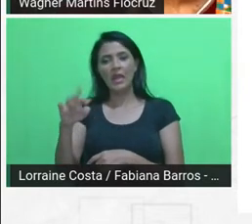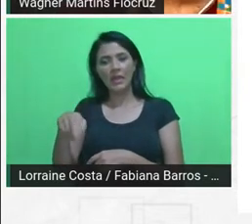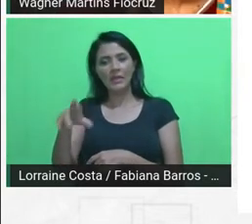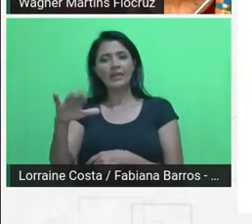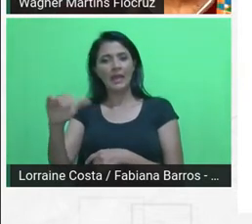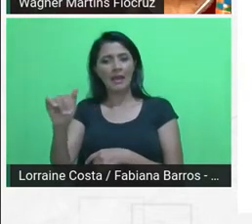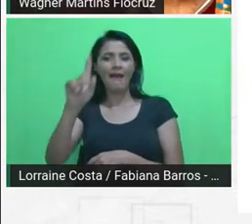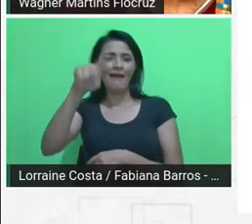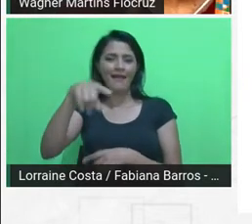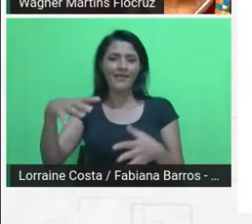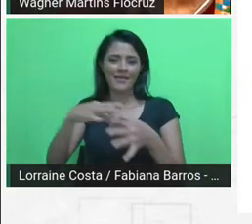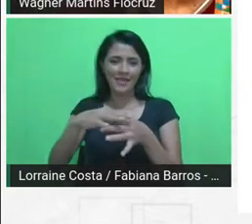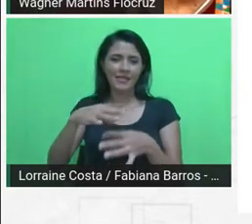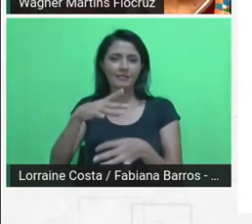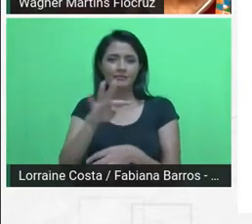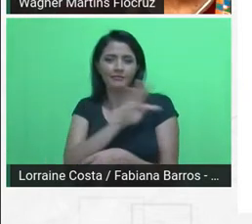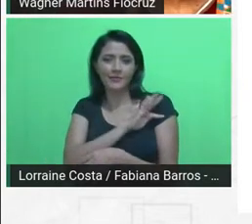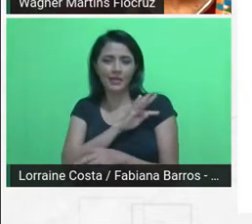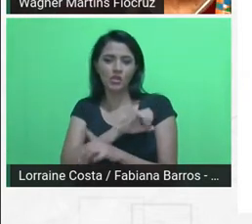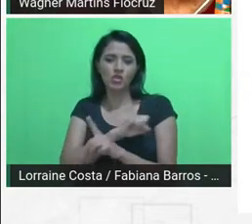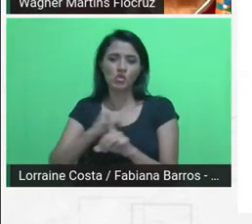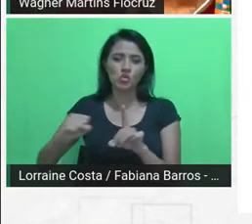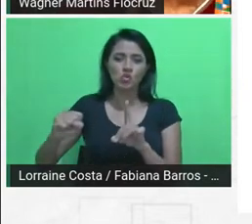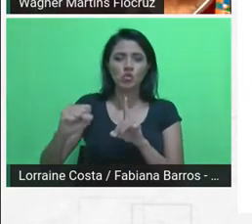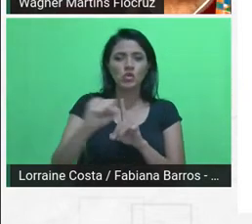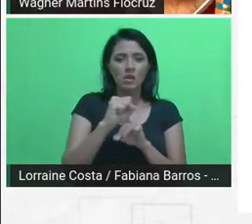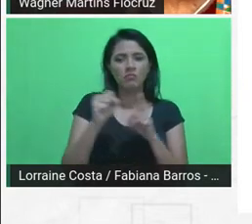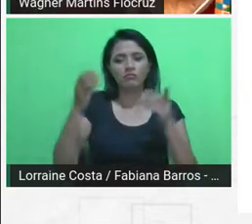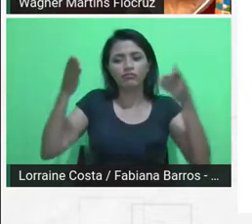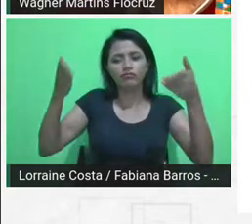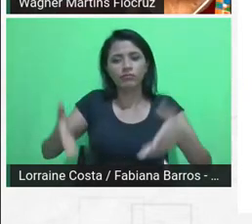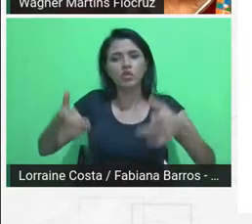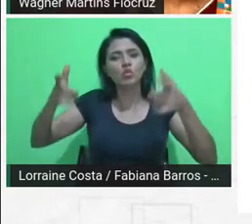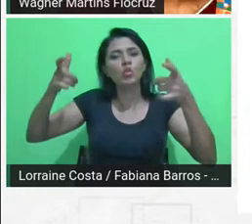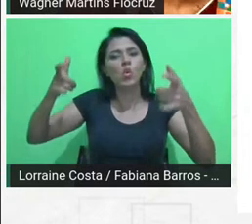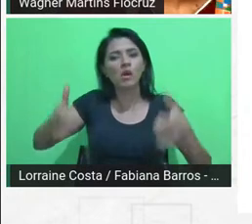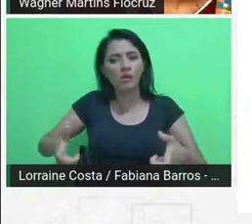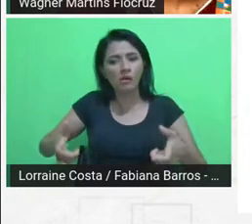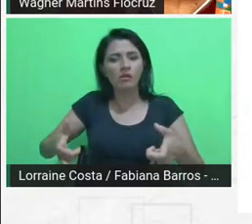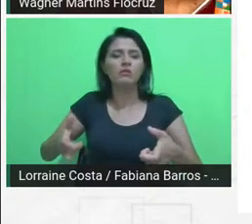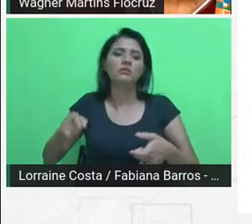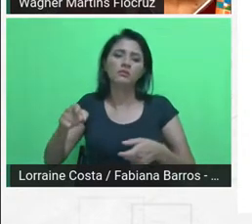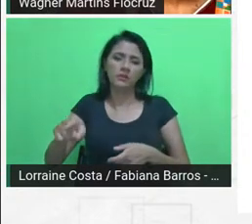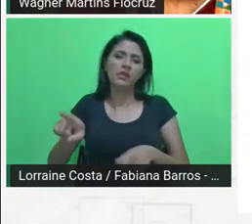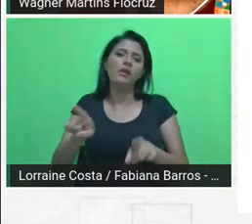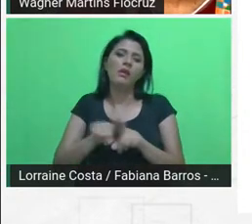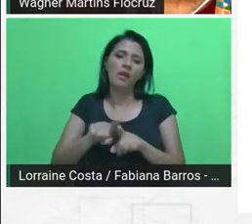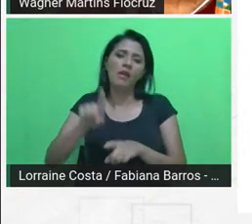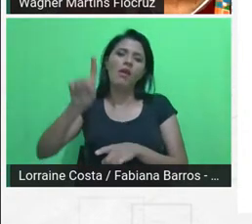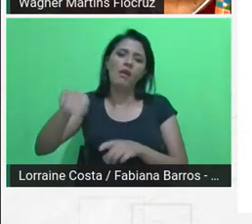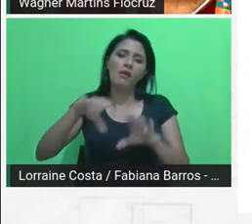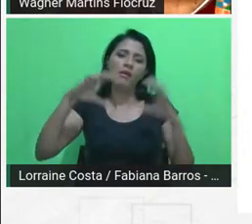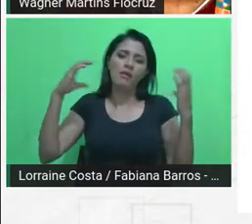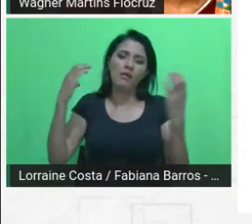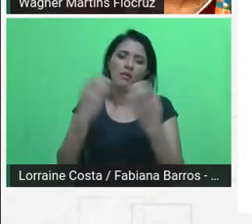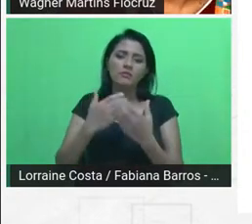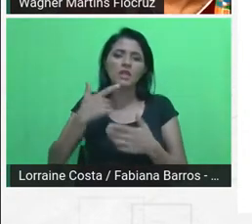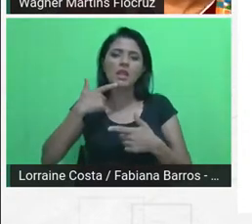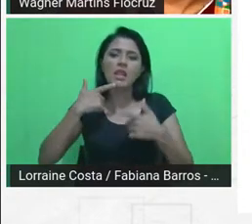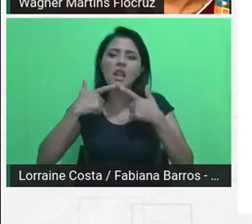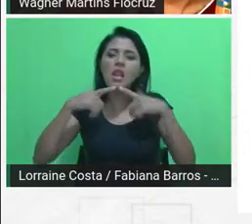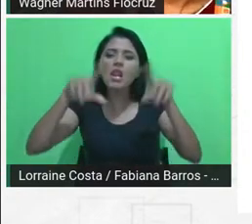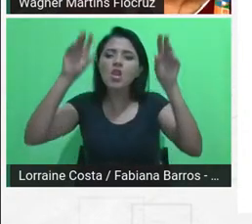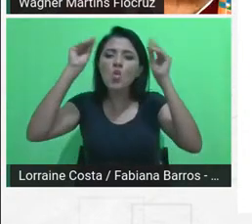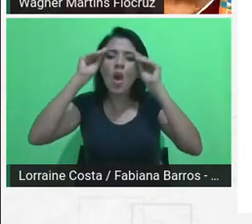sociais que estão atuando no território e que são comunidades de linguagens distintas e que